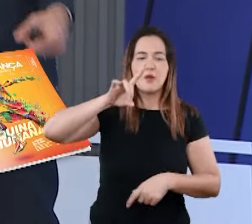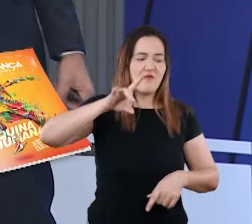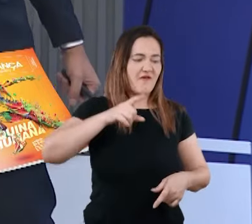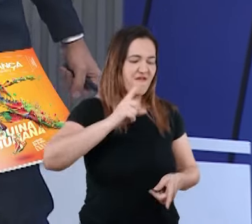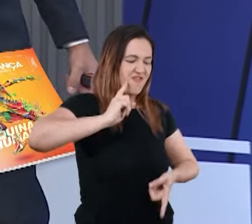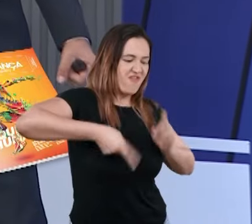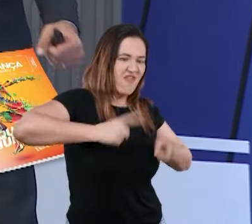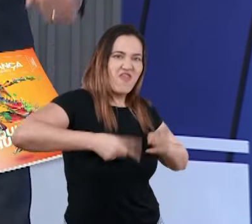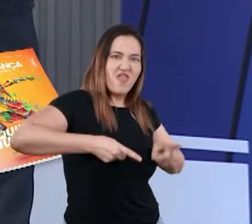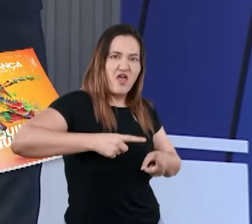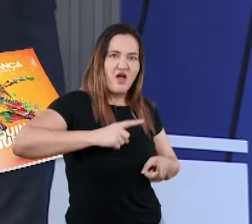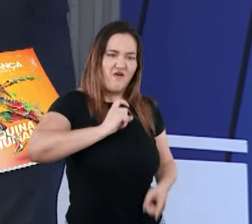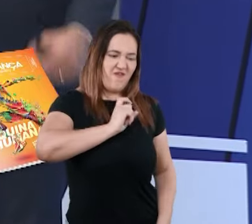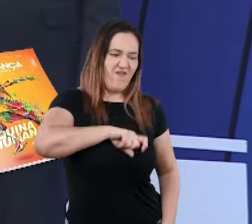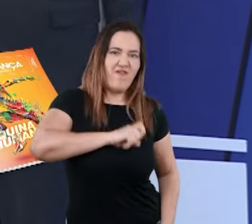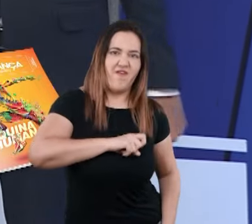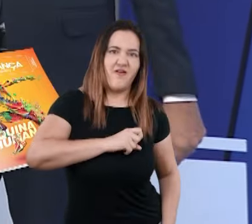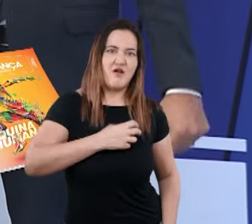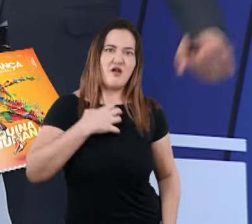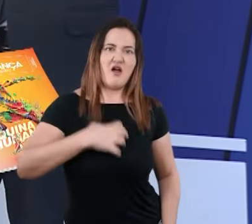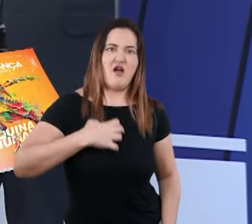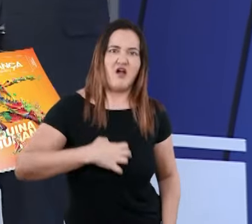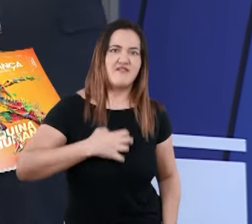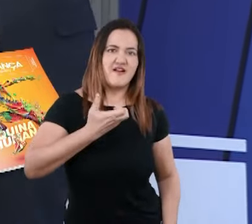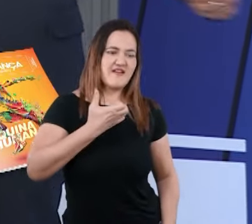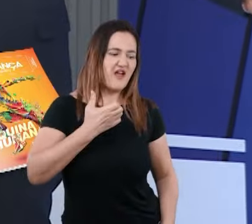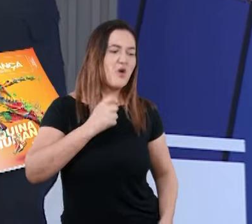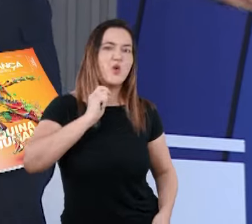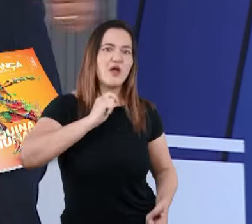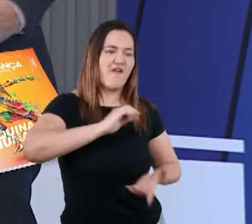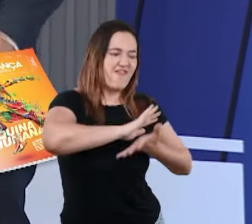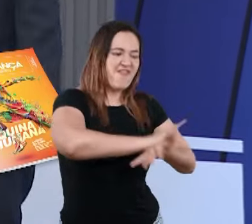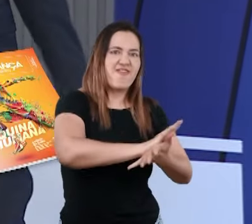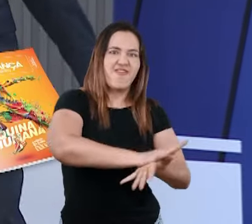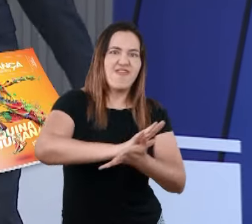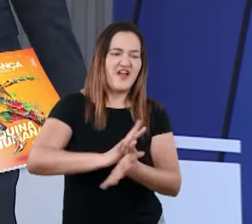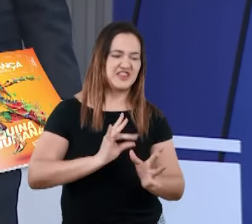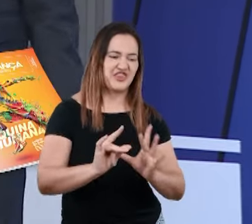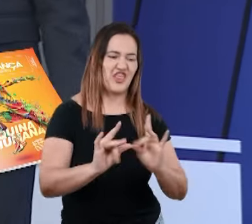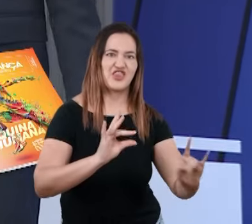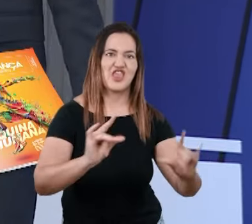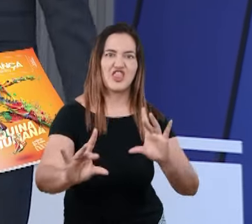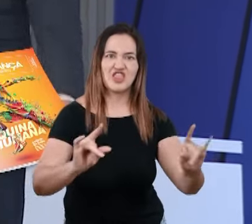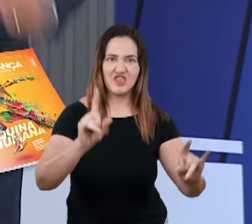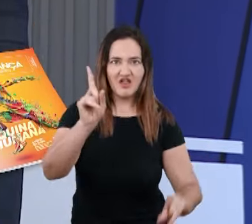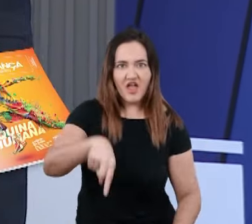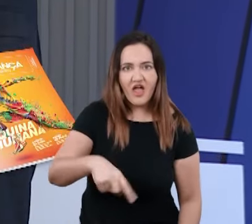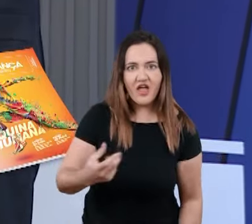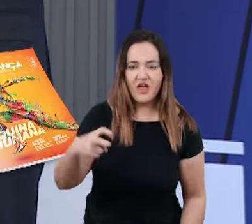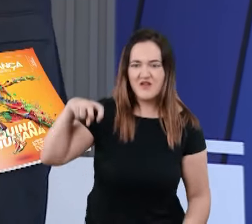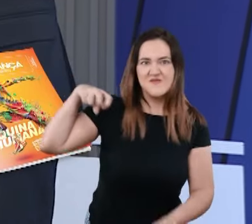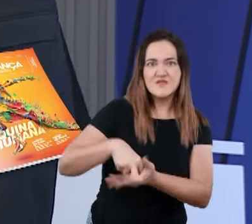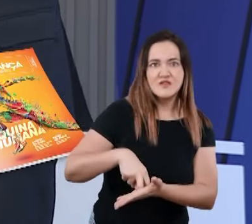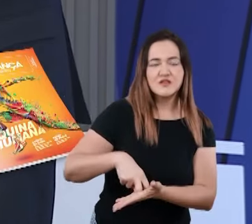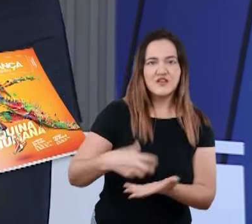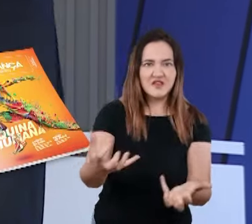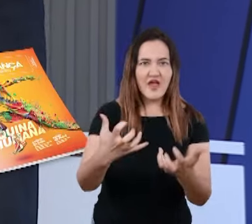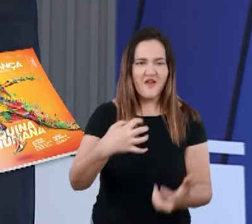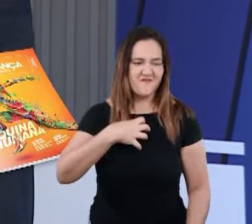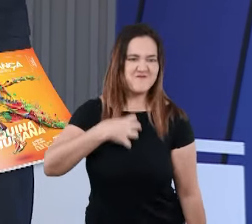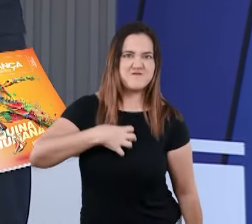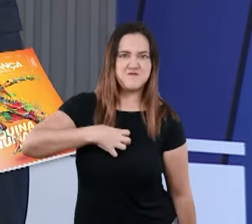nervoso, um Deus que está bravo, um Deus que quer justiça, que quer vingança, e que vem então e pune de maneira